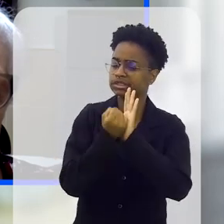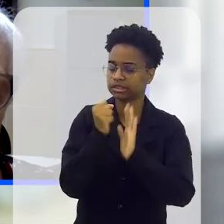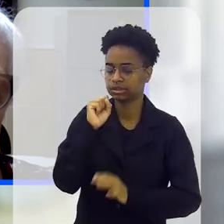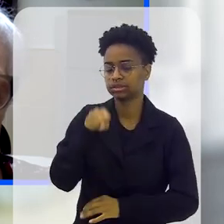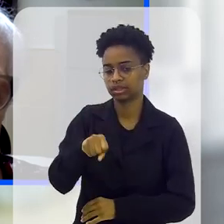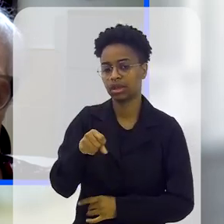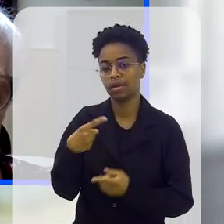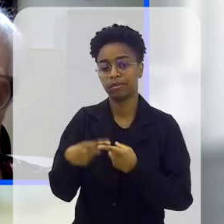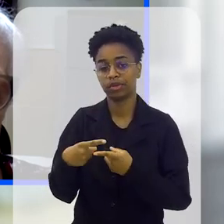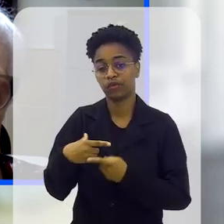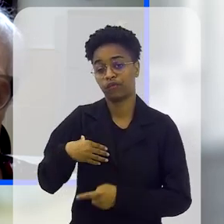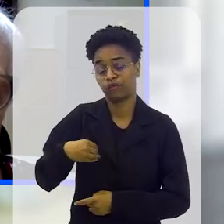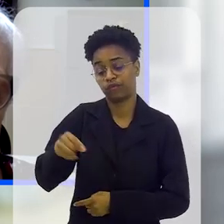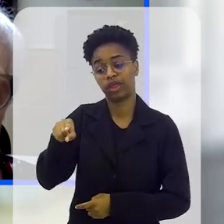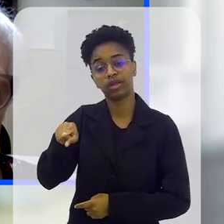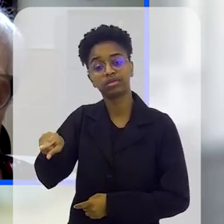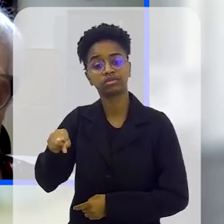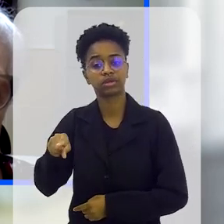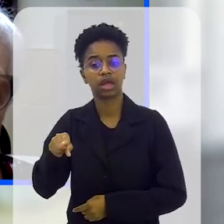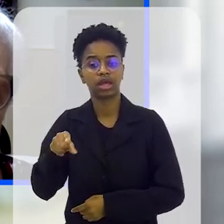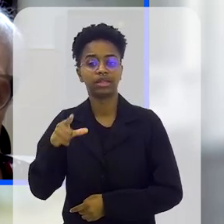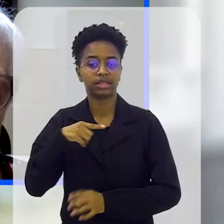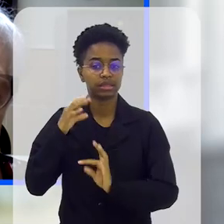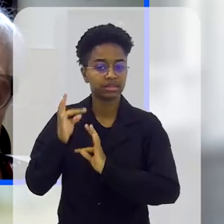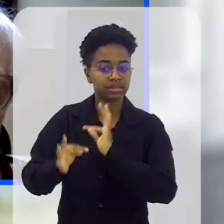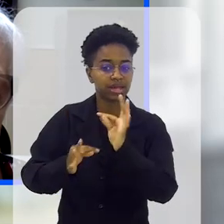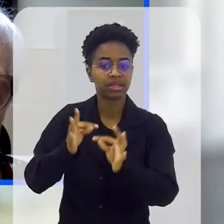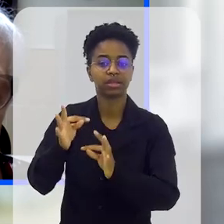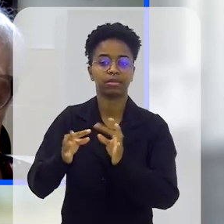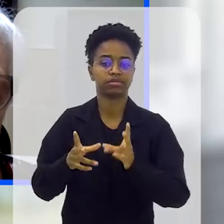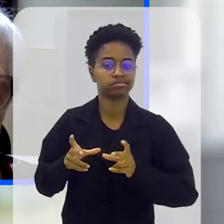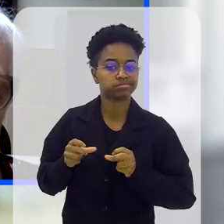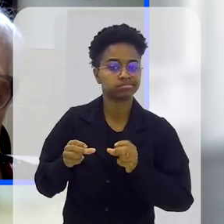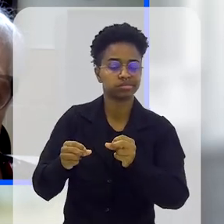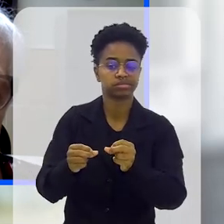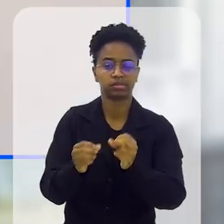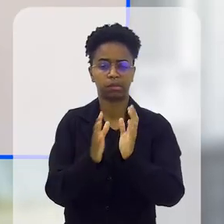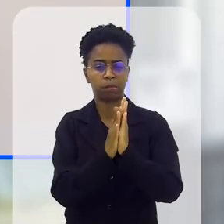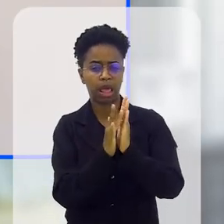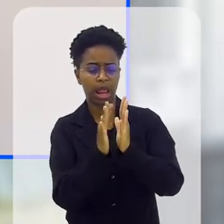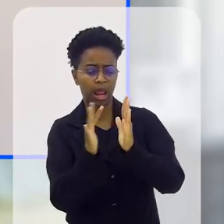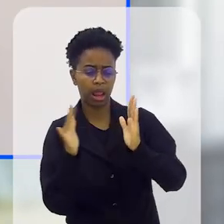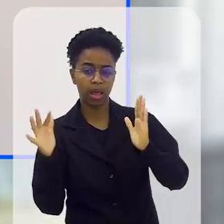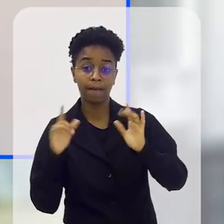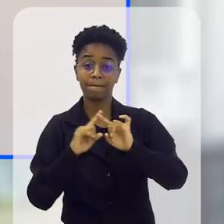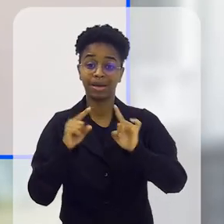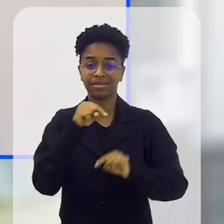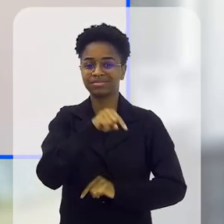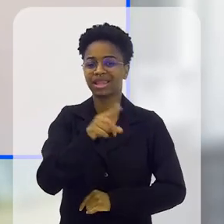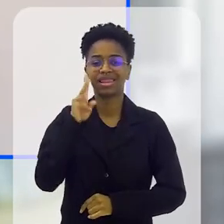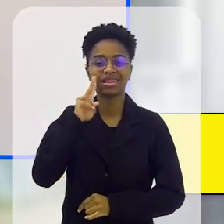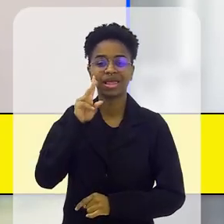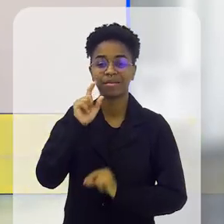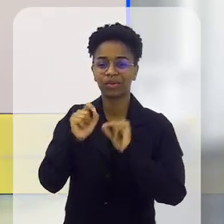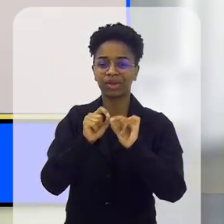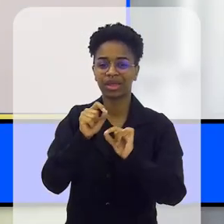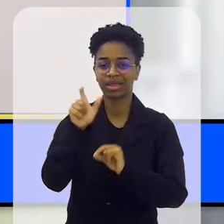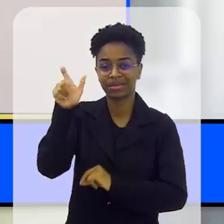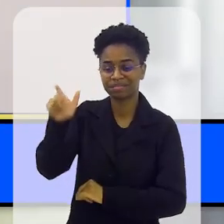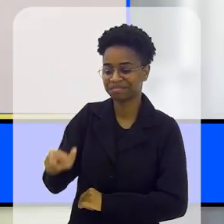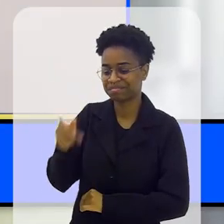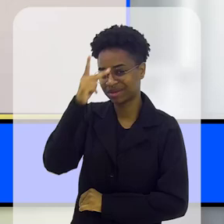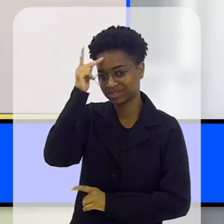tão grande, tão grande, o filho daquela pessoa passou por um tratamento oncológico longuíssimo, muitíssimo longo, e o que ela